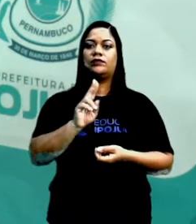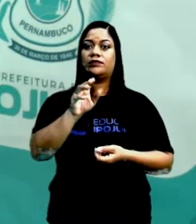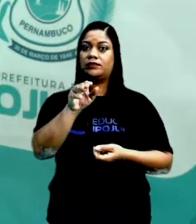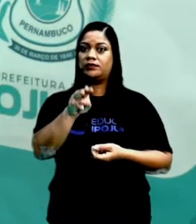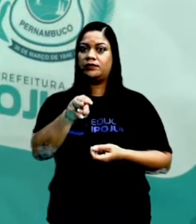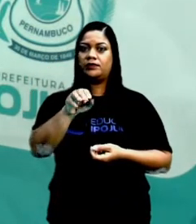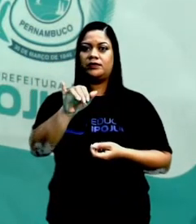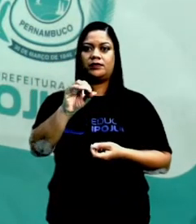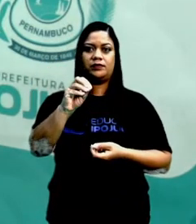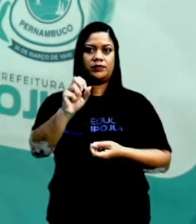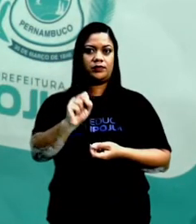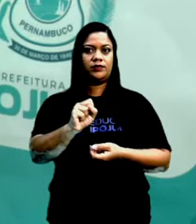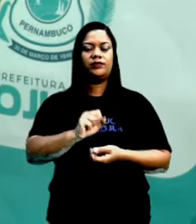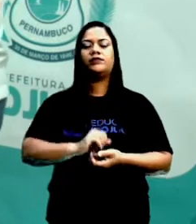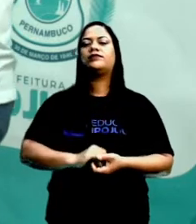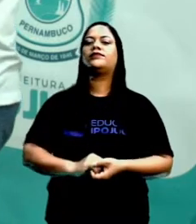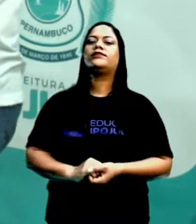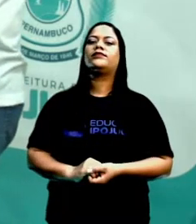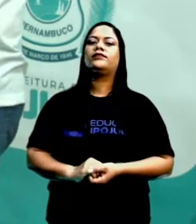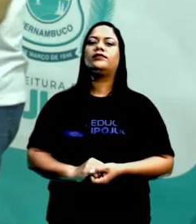Ok, pessoal? Vamos seguir então.